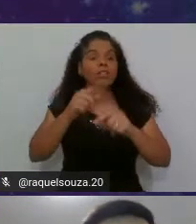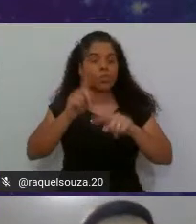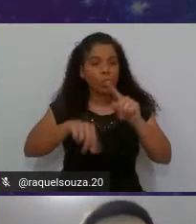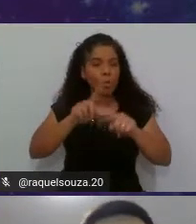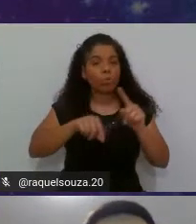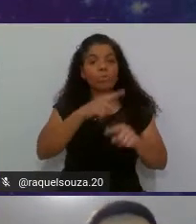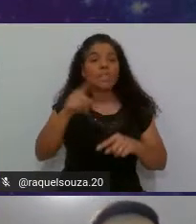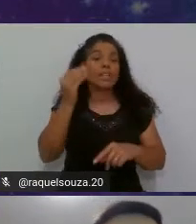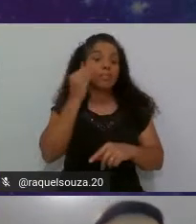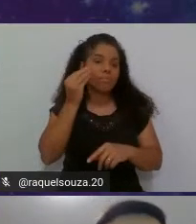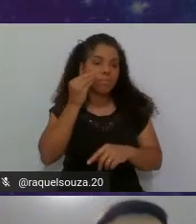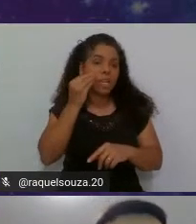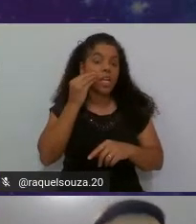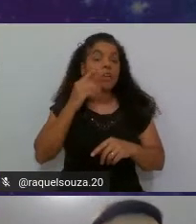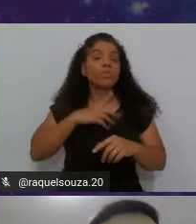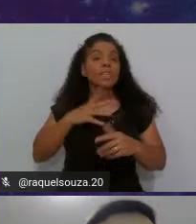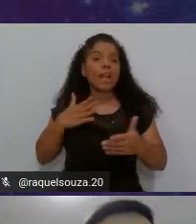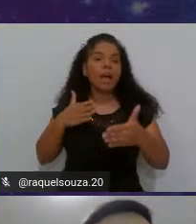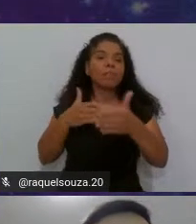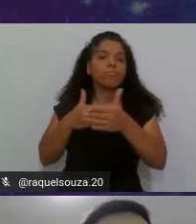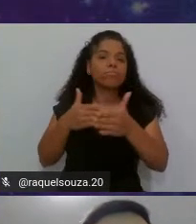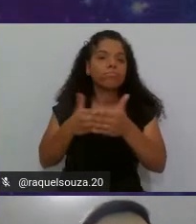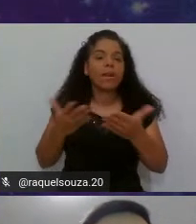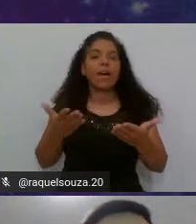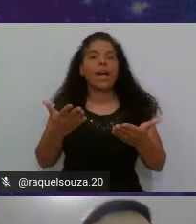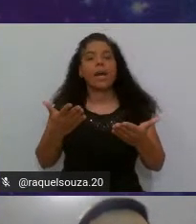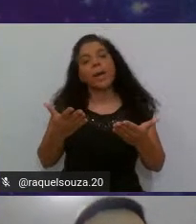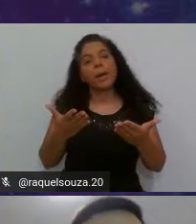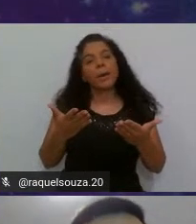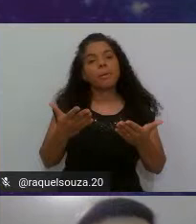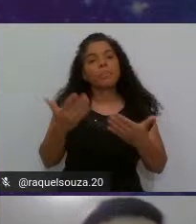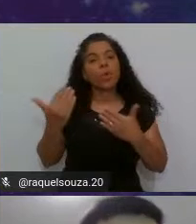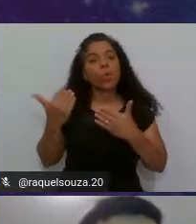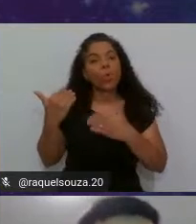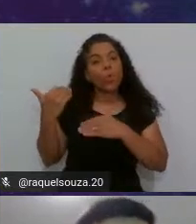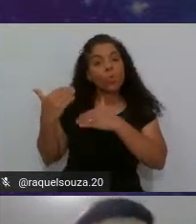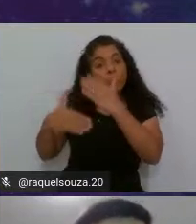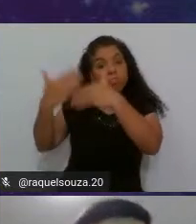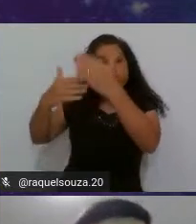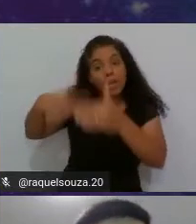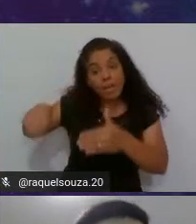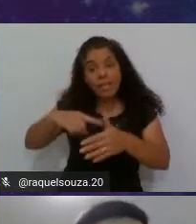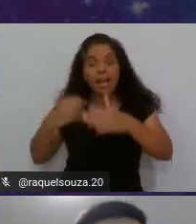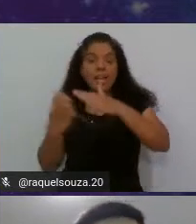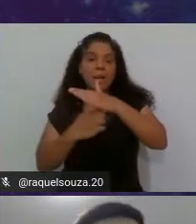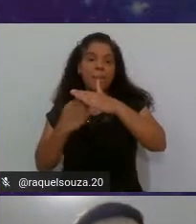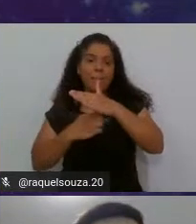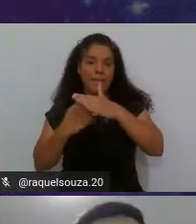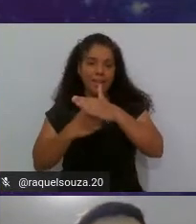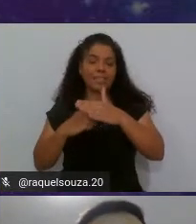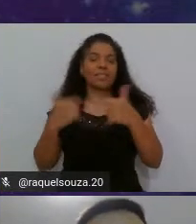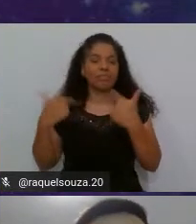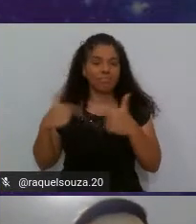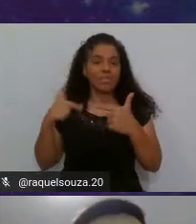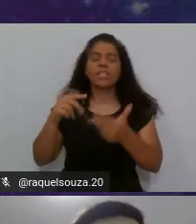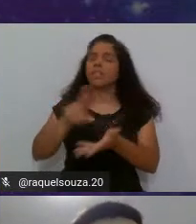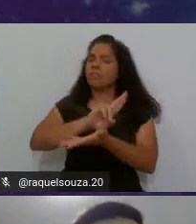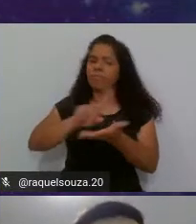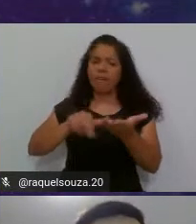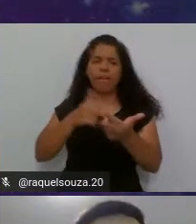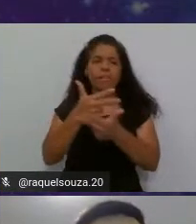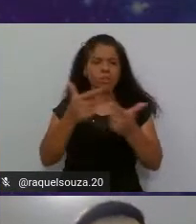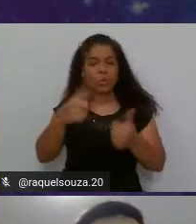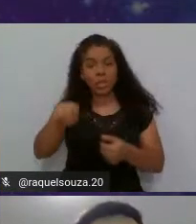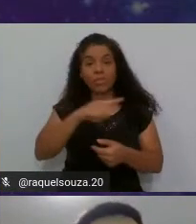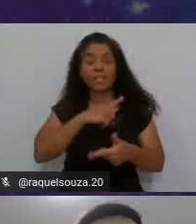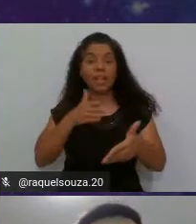testando. Você está limitando o crescimento da empresa que você trabalha. Então, são várias coisas que você